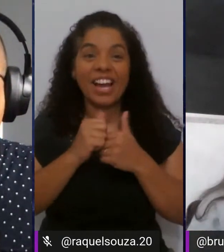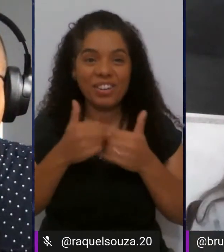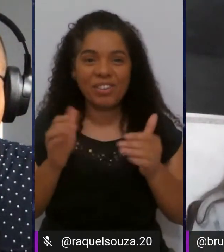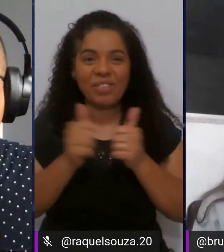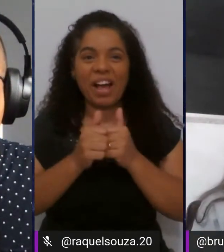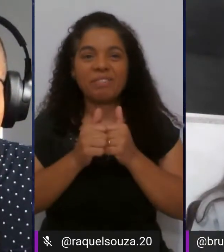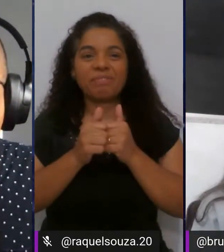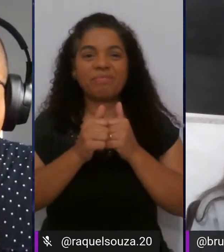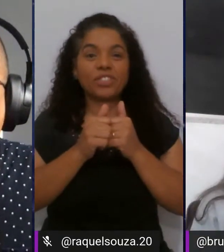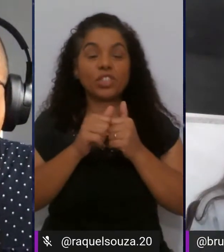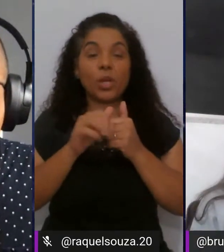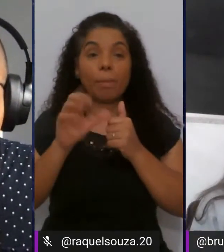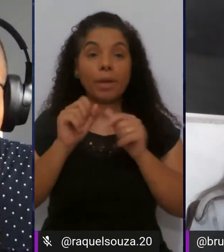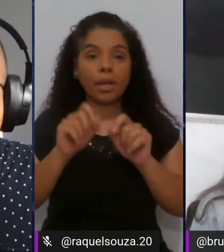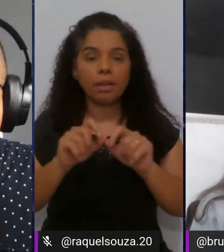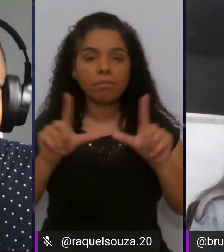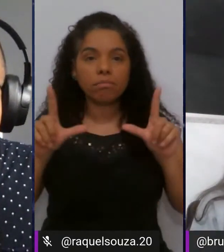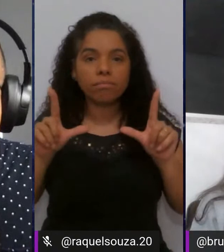deixa eu pegar uma aqui,